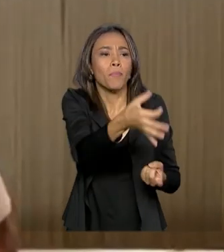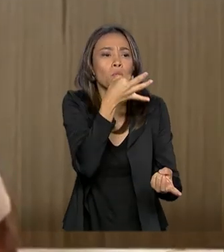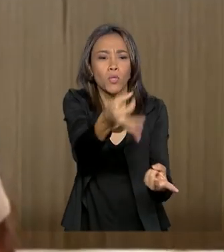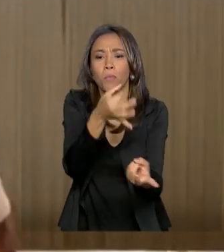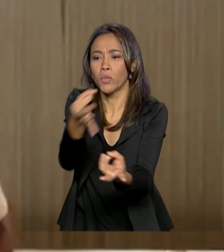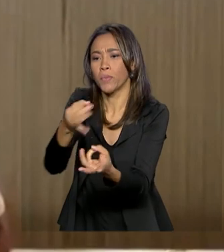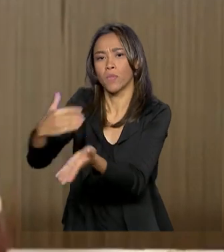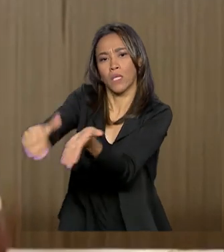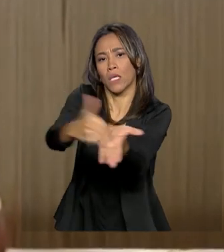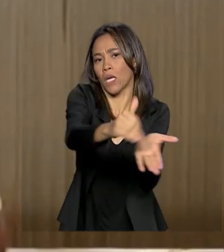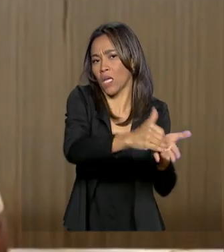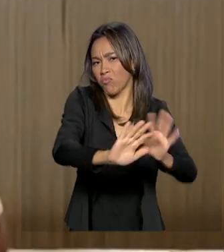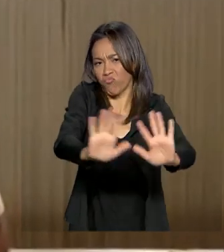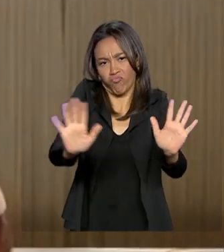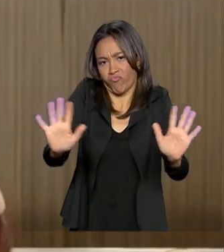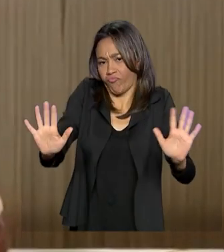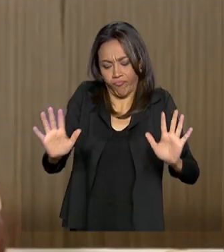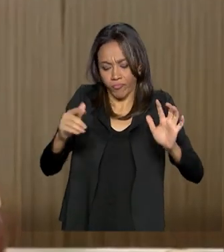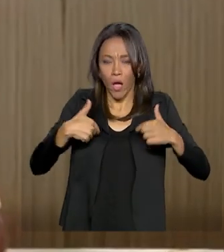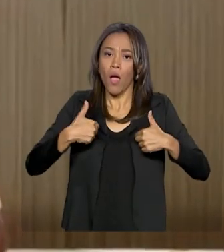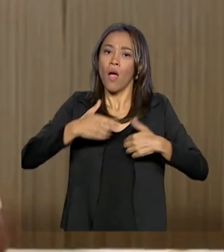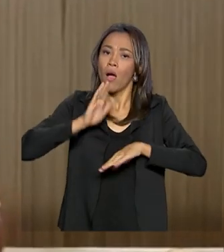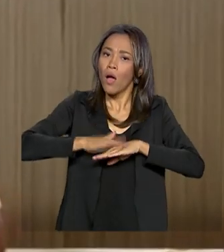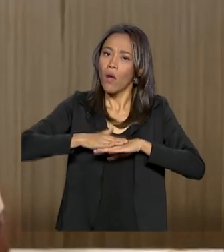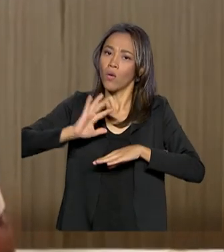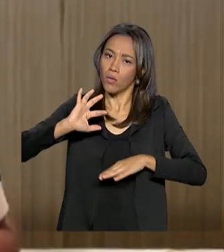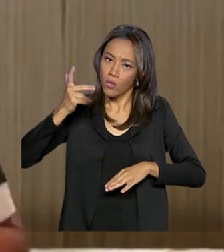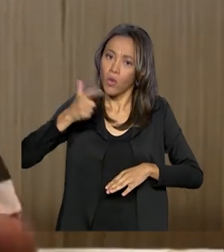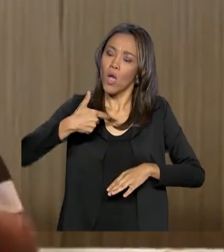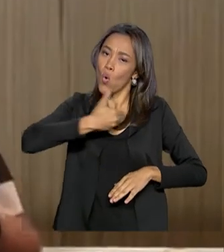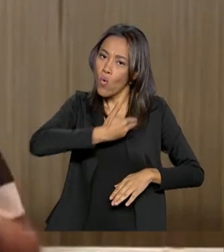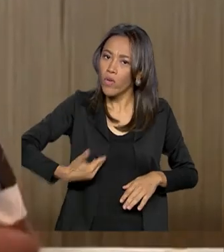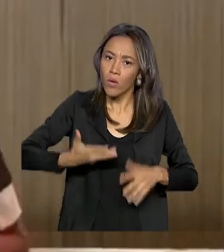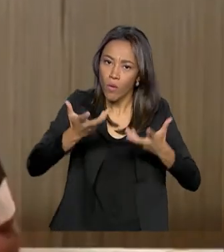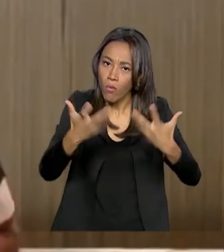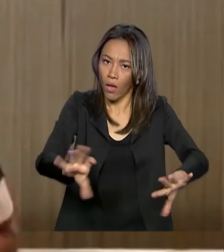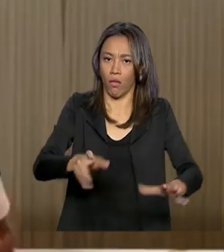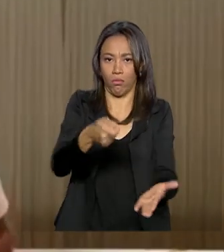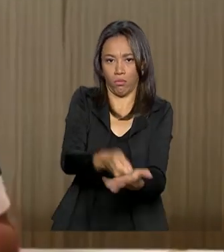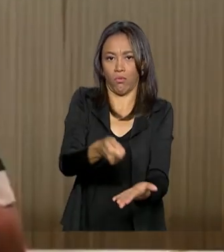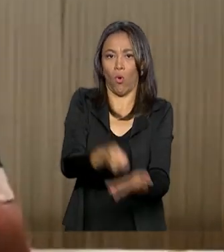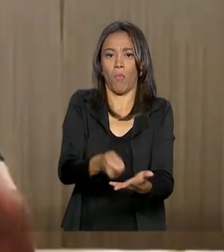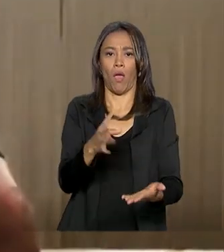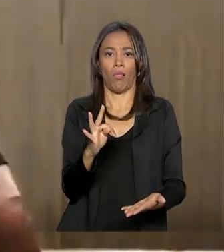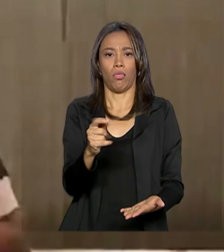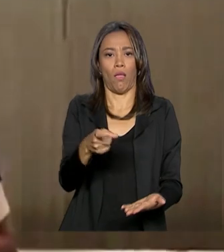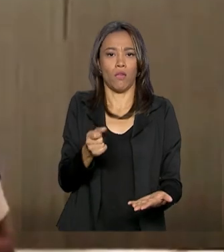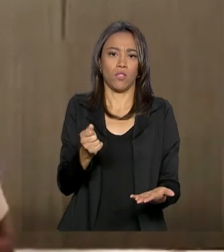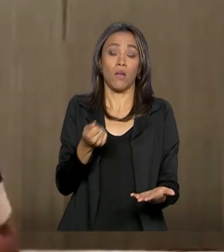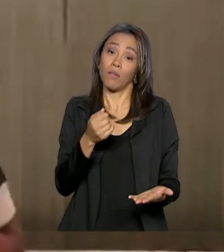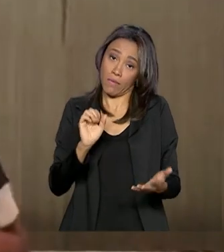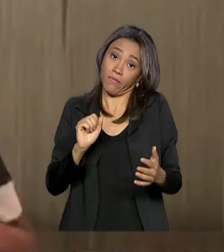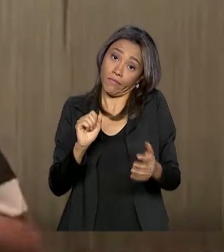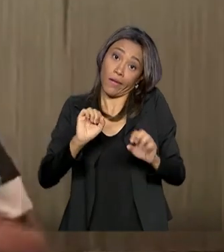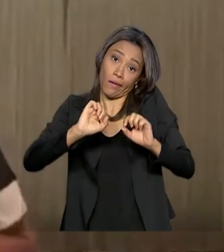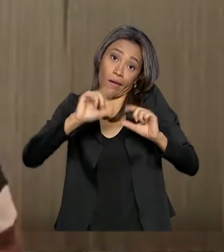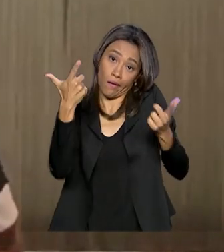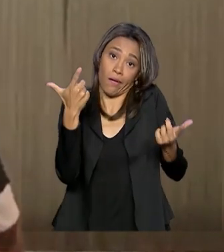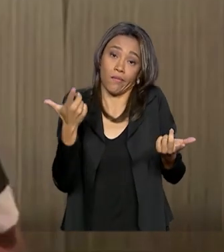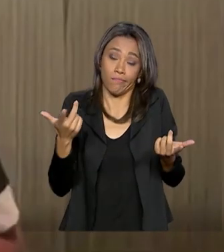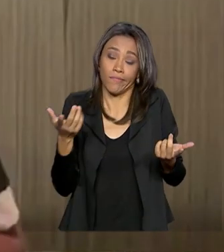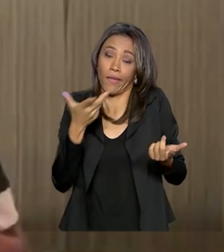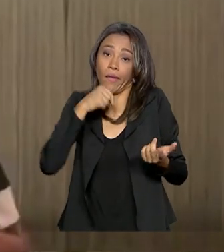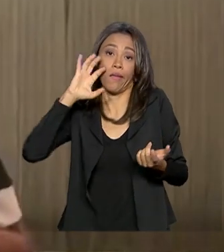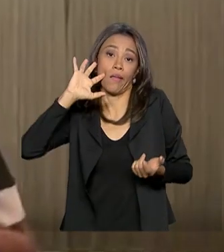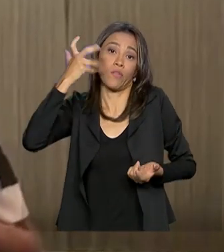quem for, a tesão do governo é não taxar. Agora, que fique bem claro que quem decide essa questão é a ANEEL,